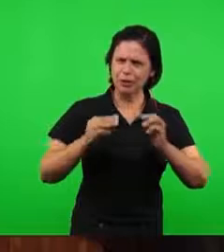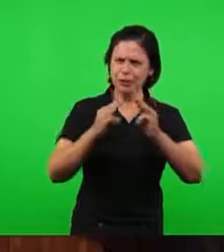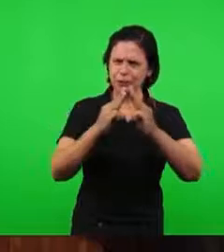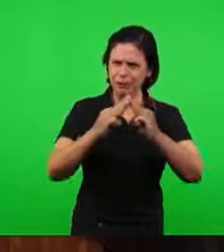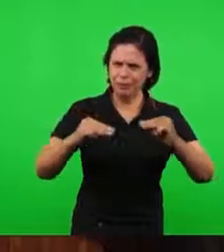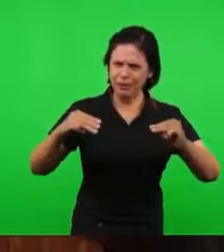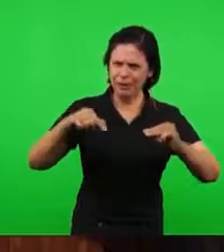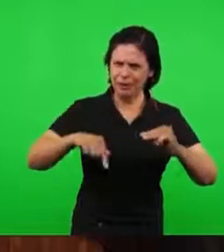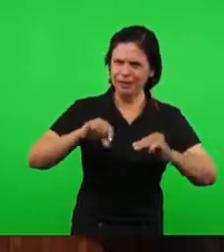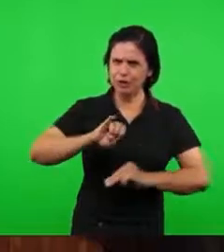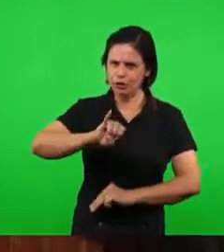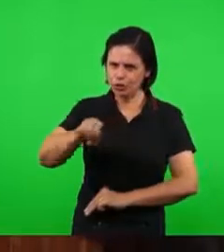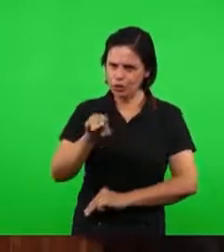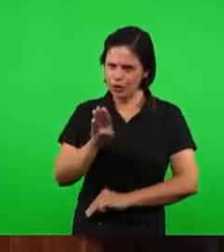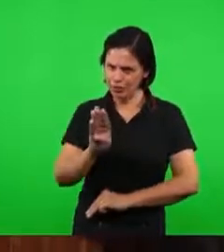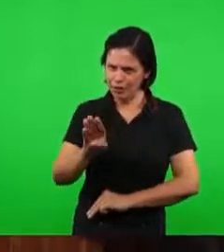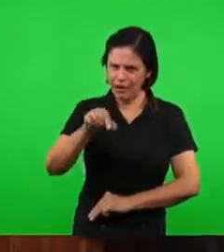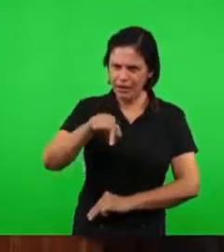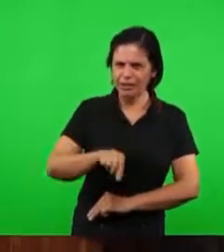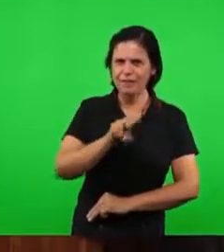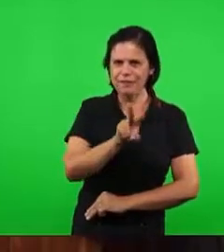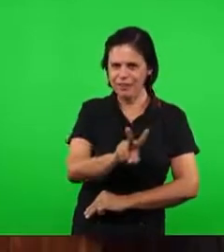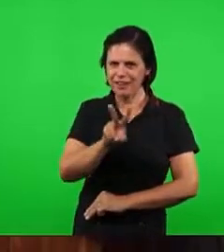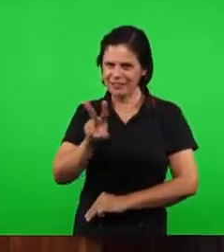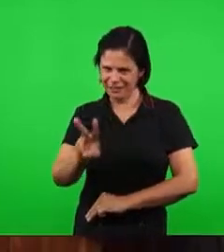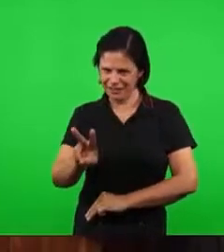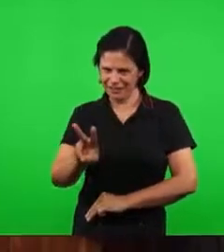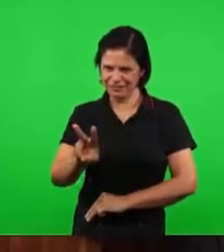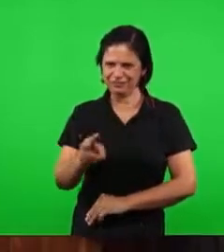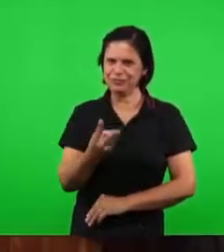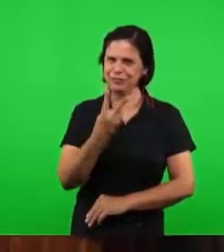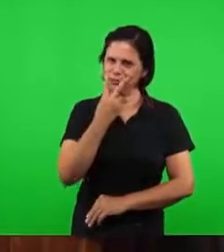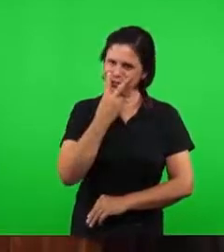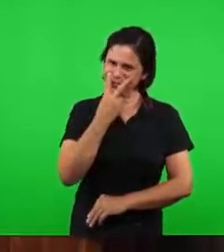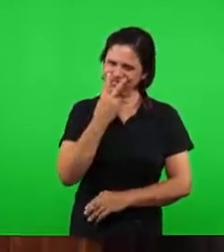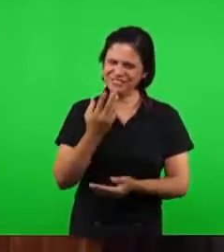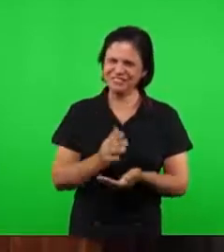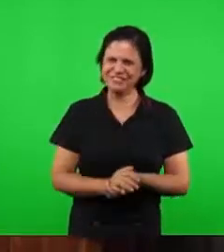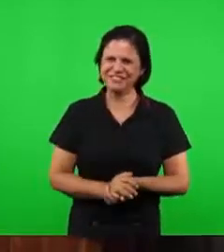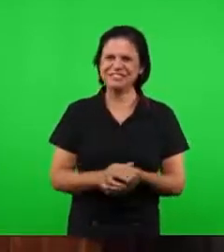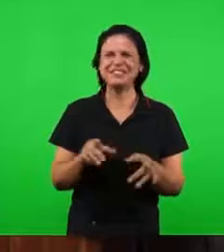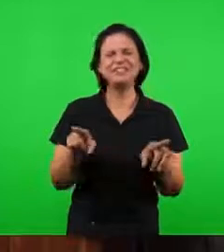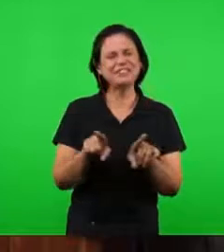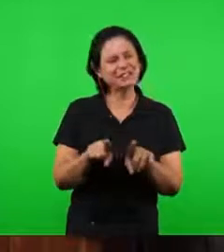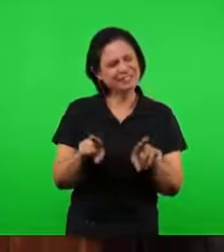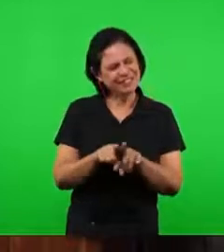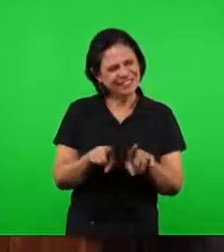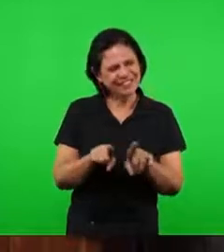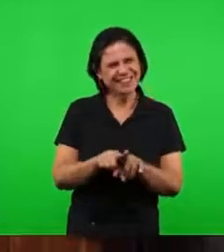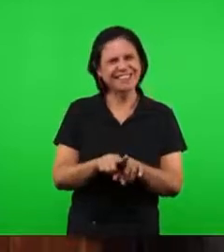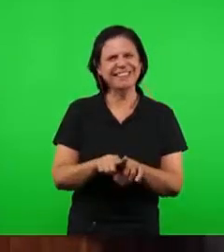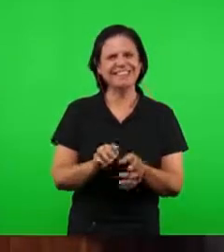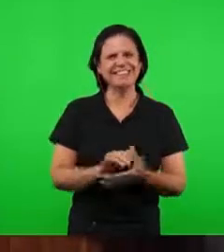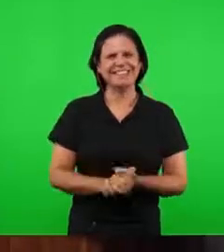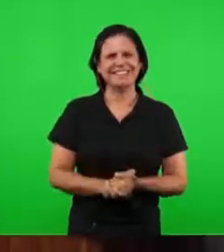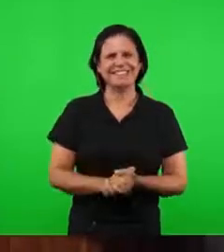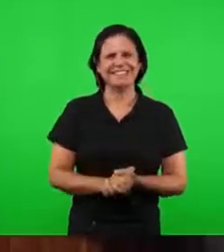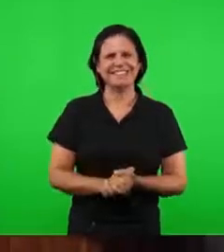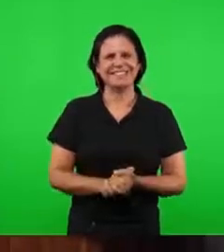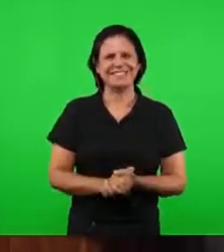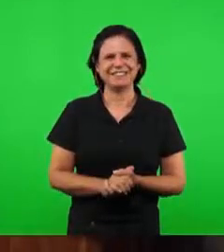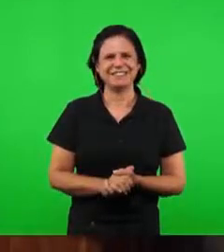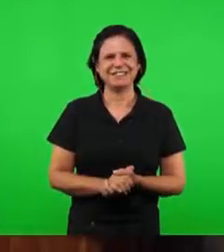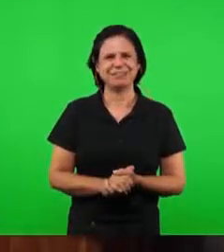Jaburuna, na cidade de Vila Velha, no estado do Espírito Santo. E queremos também, nessa saudação, dirigir uma